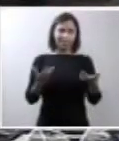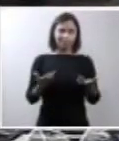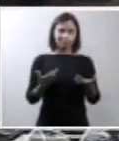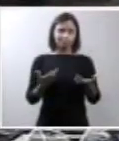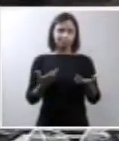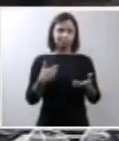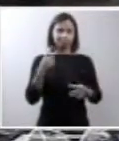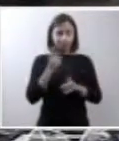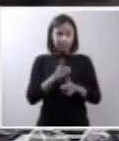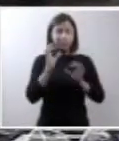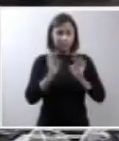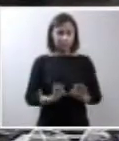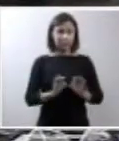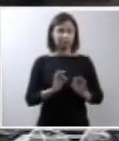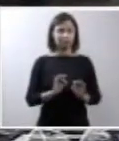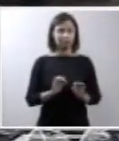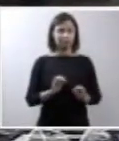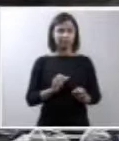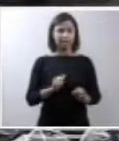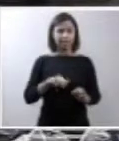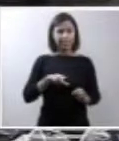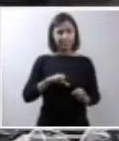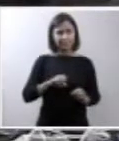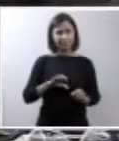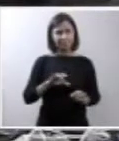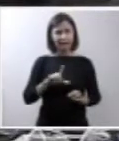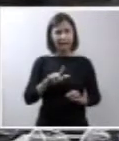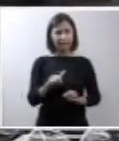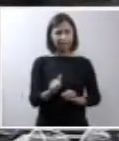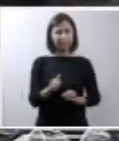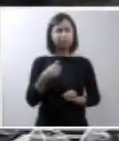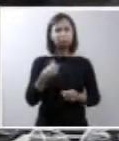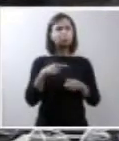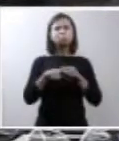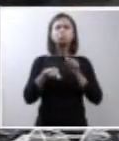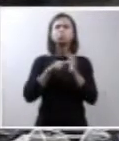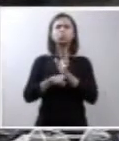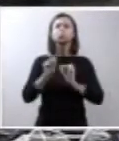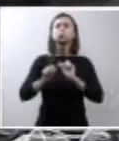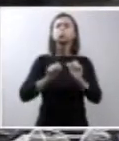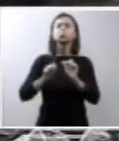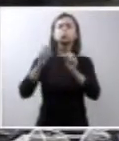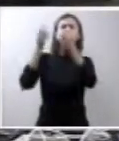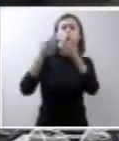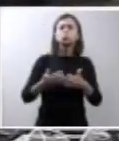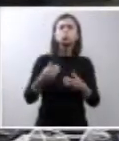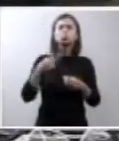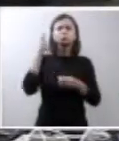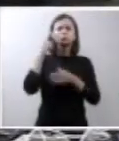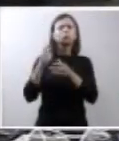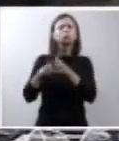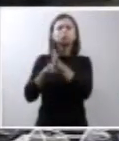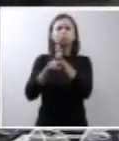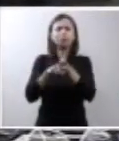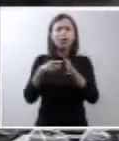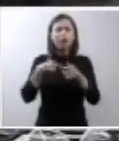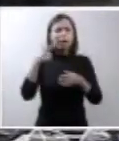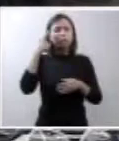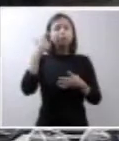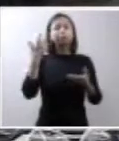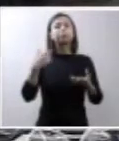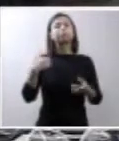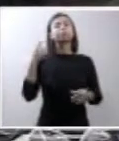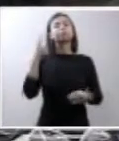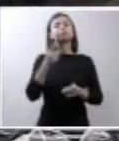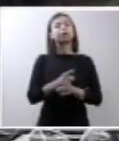anencefalia procurei me atualizar o que era com os médicos então foi quando eu descobri